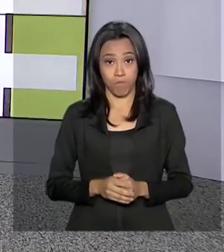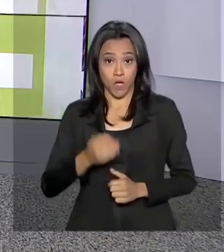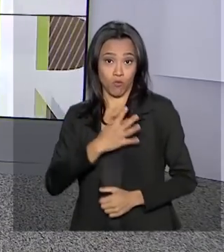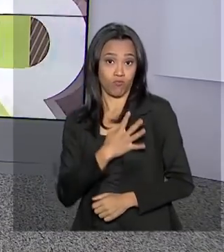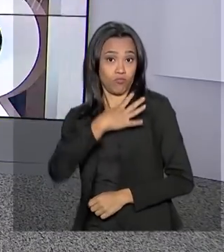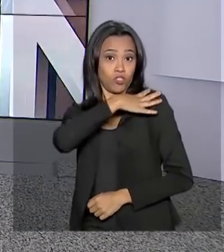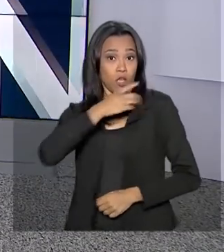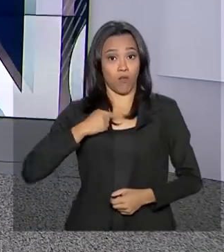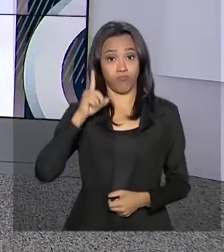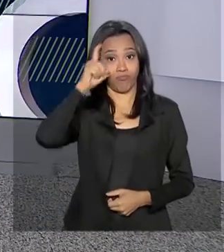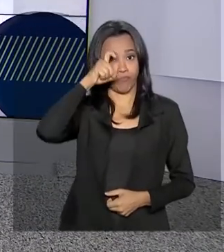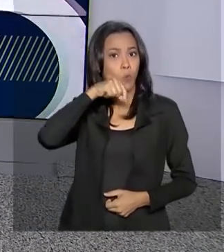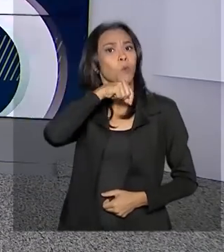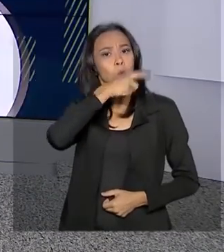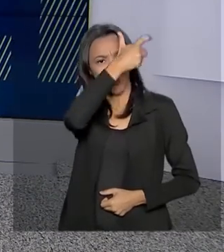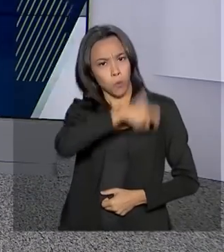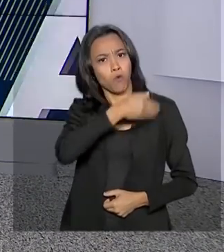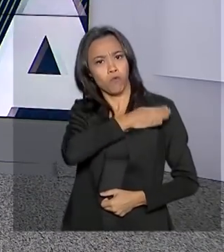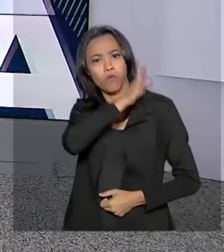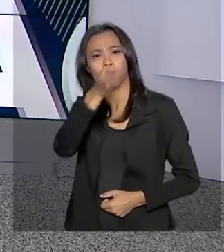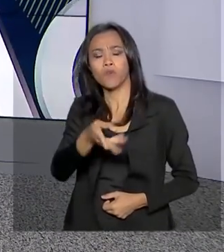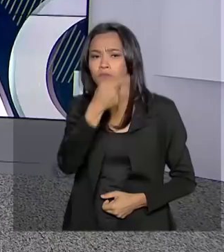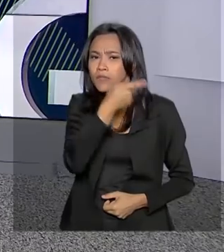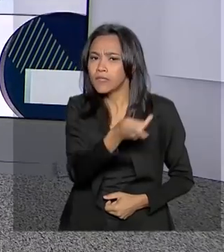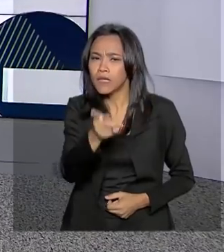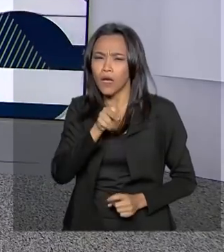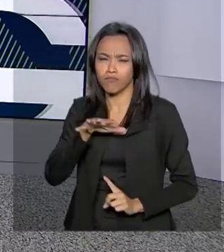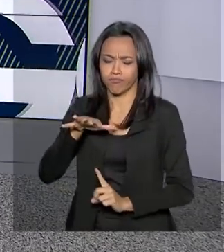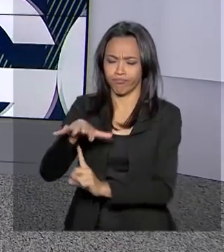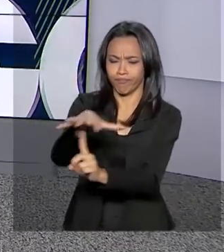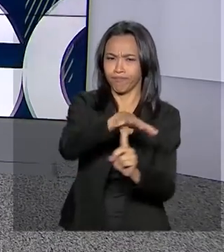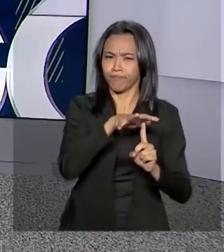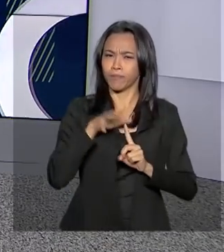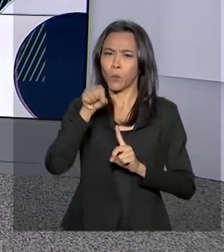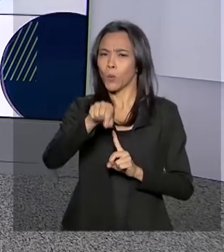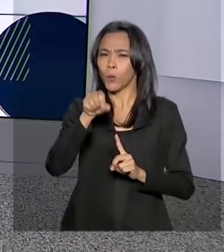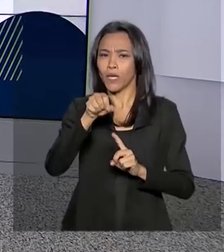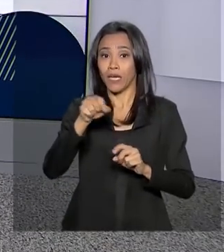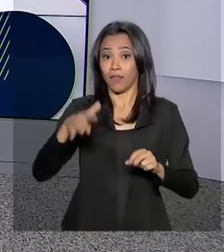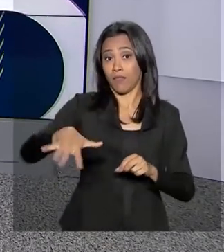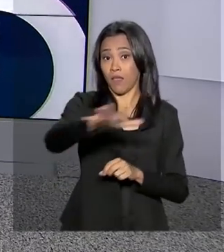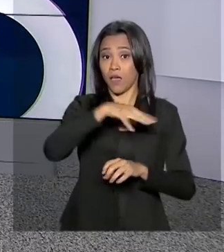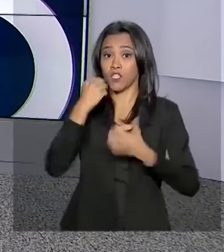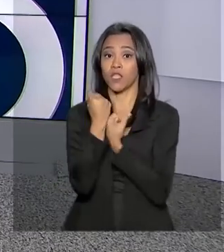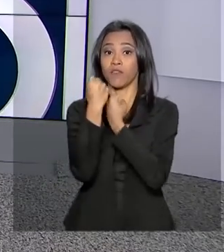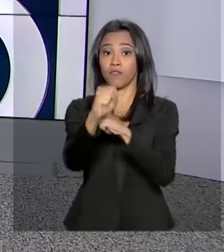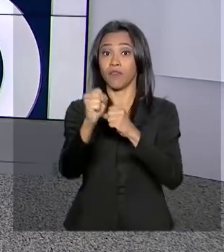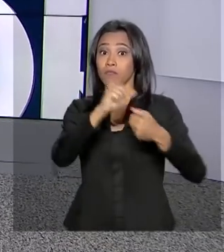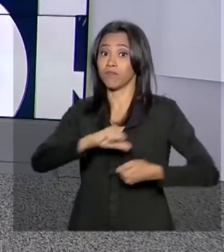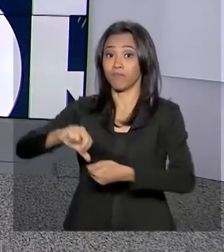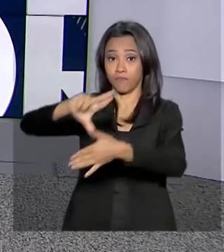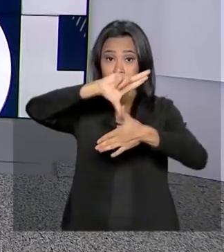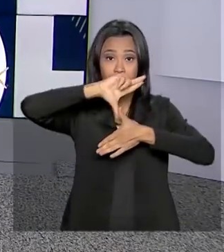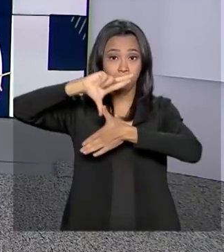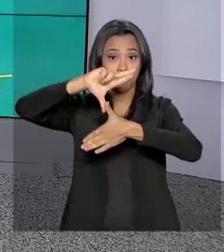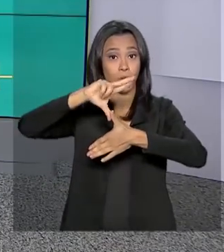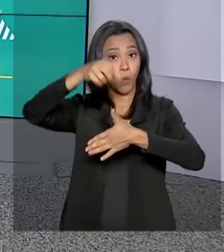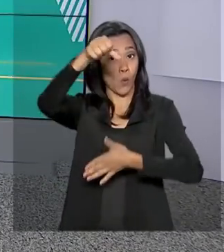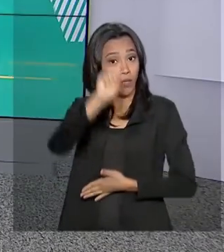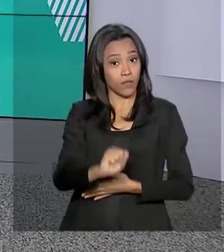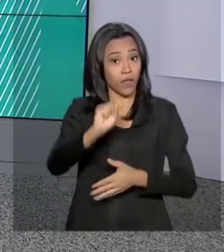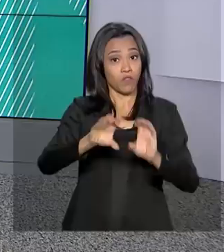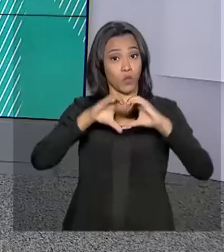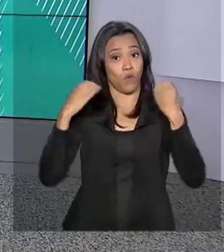general Mourão foi visitar um dos maiores eventos do setor de defesa da América Latina. É a oitava edição da Conferência de